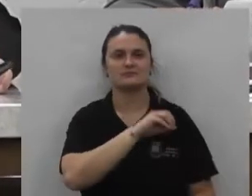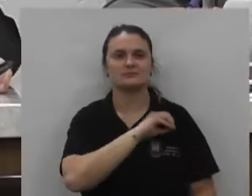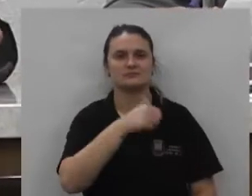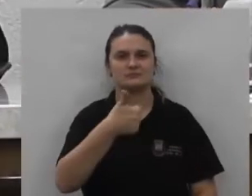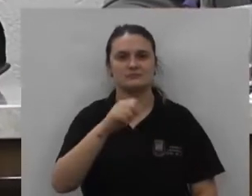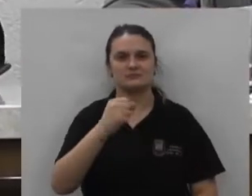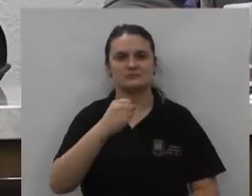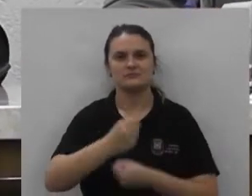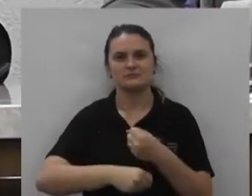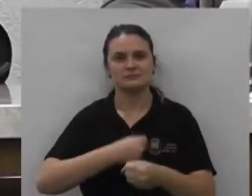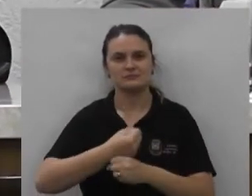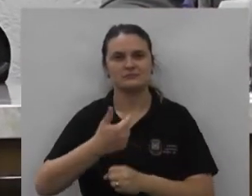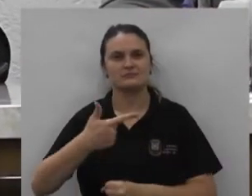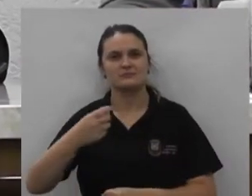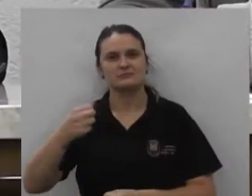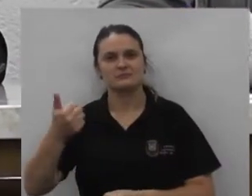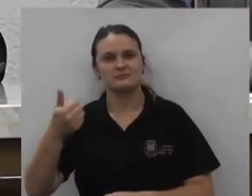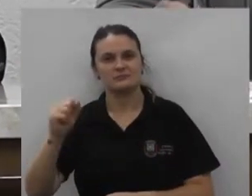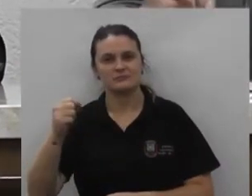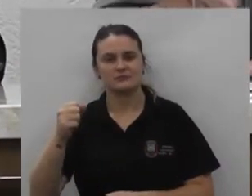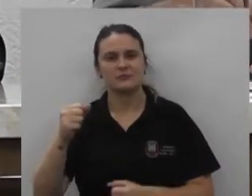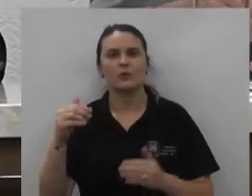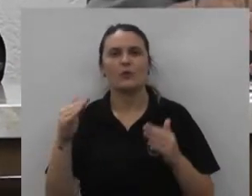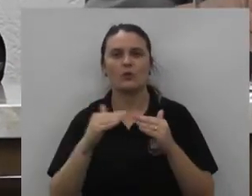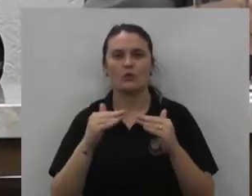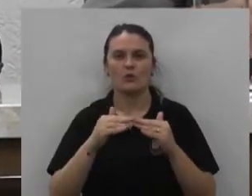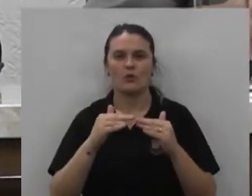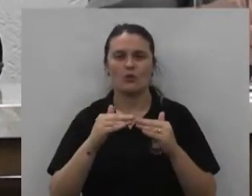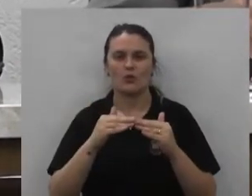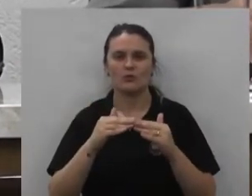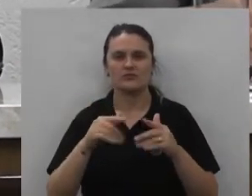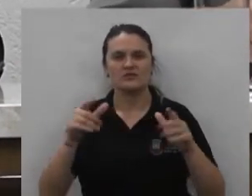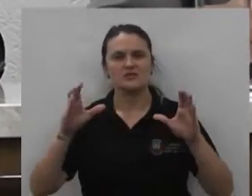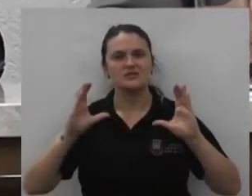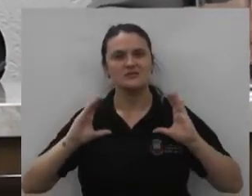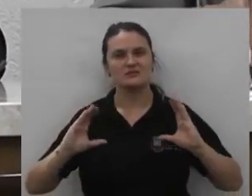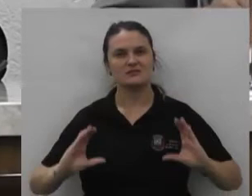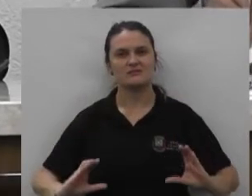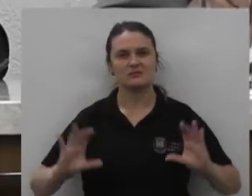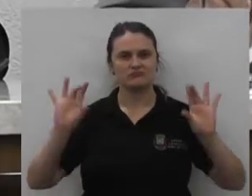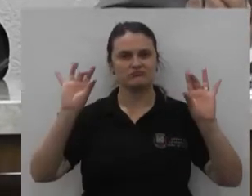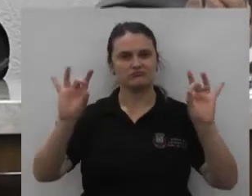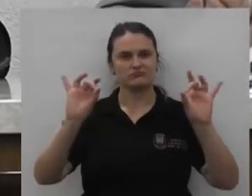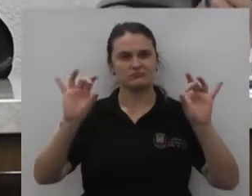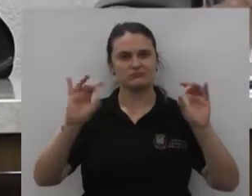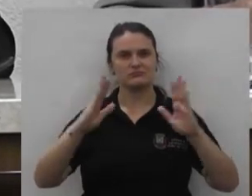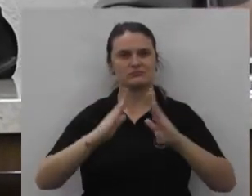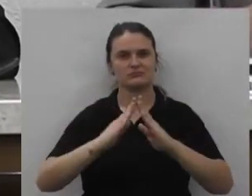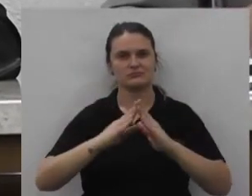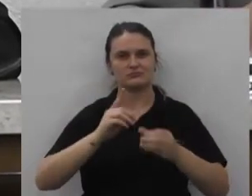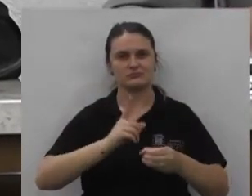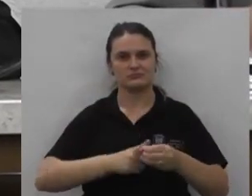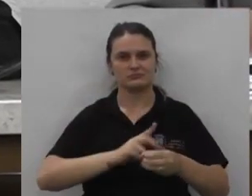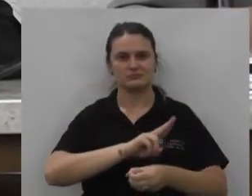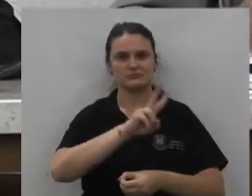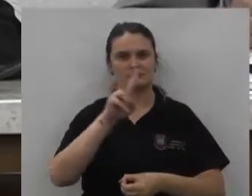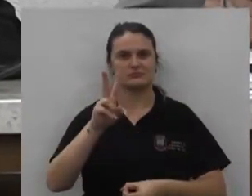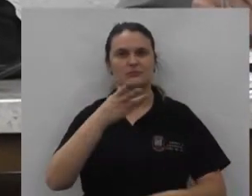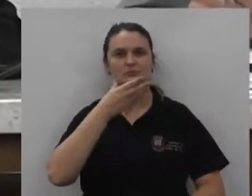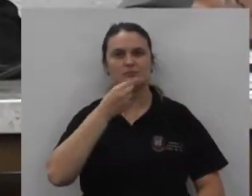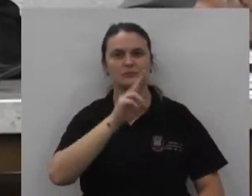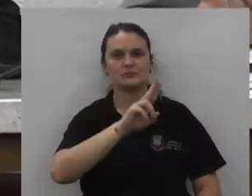18 de 2018 concedo o título de cidadão honorário de união da vitória ao senhor